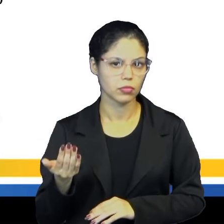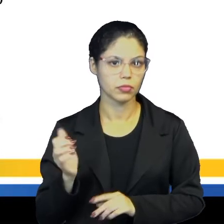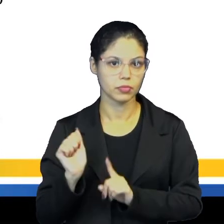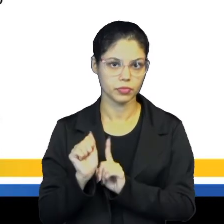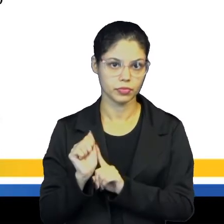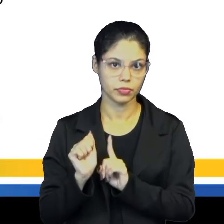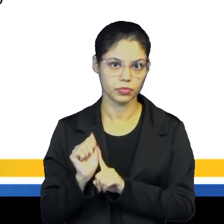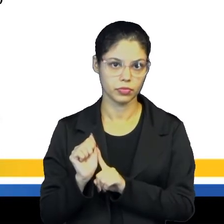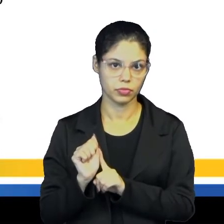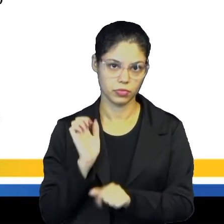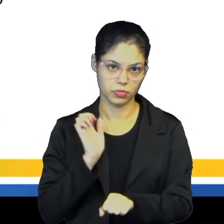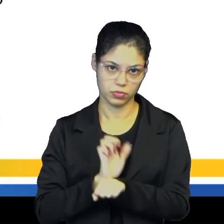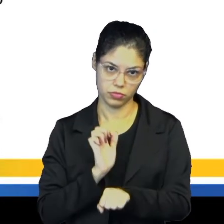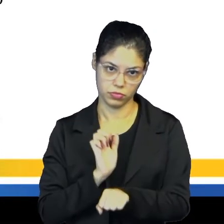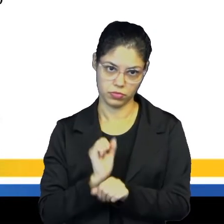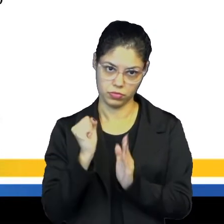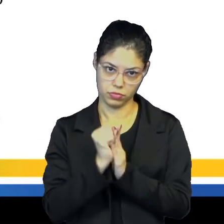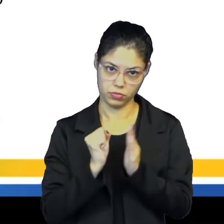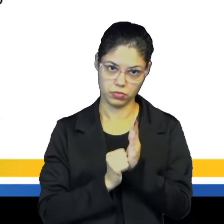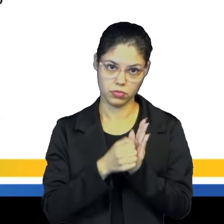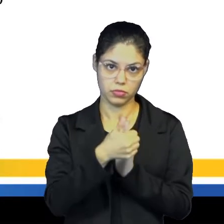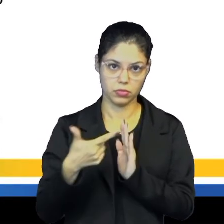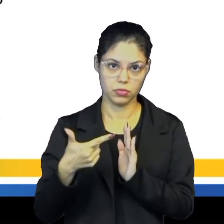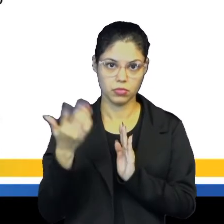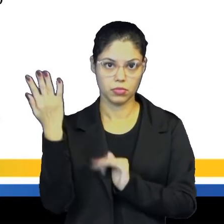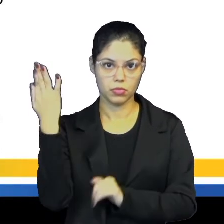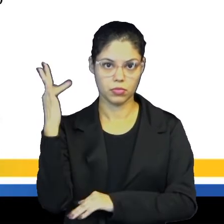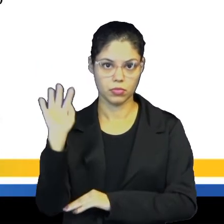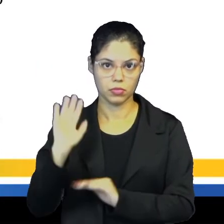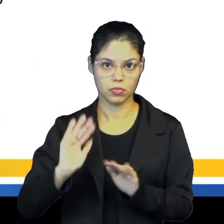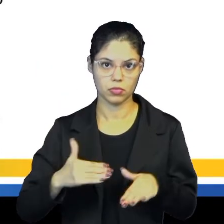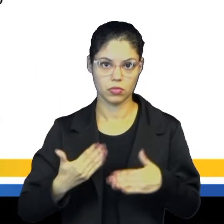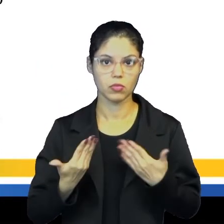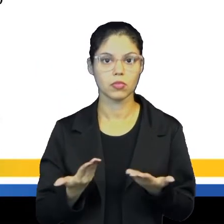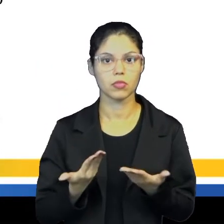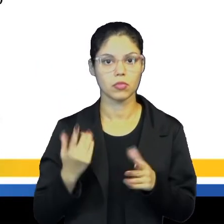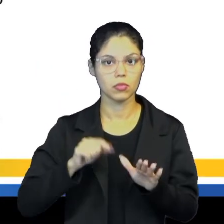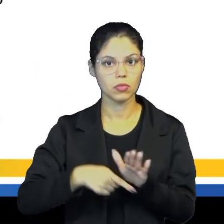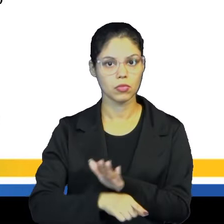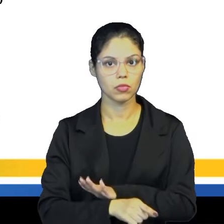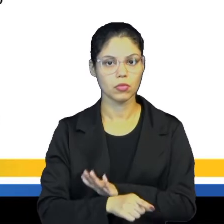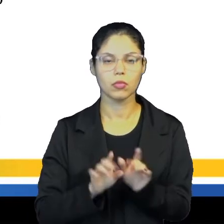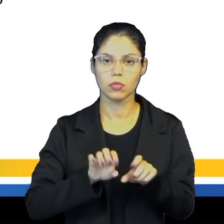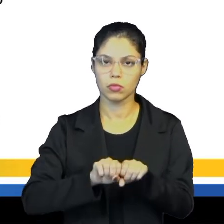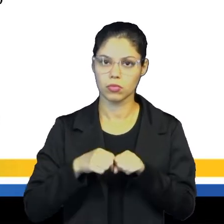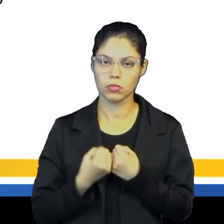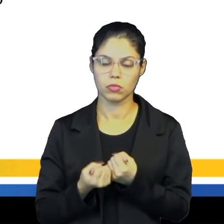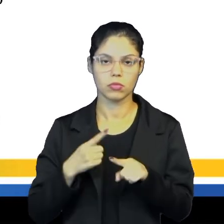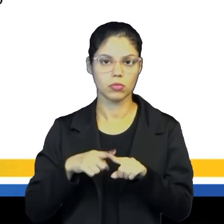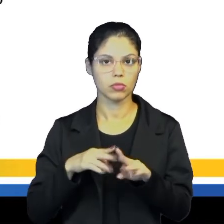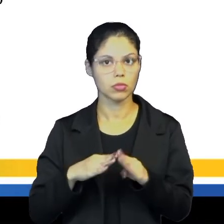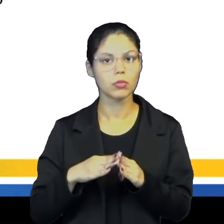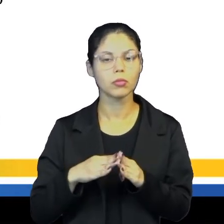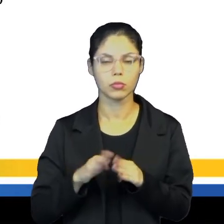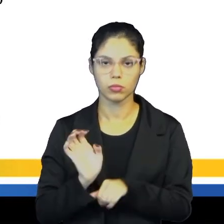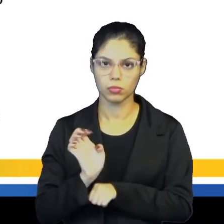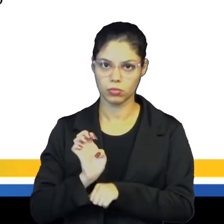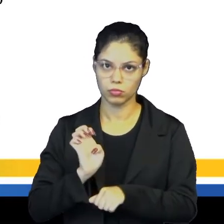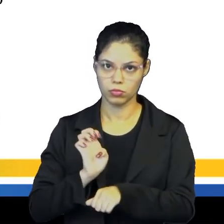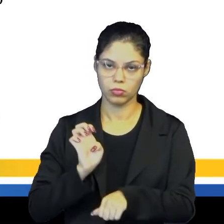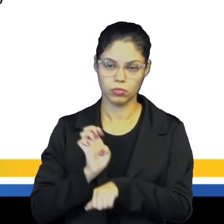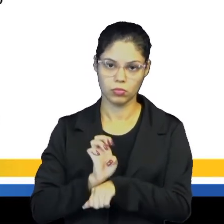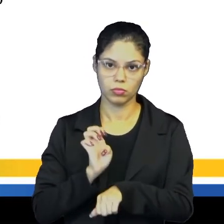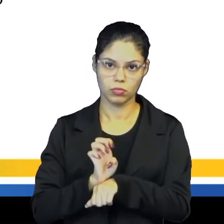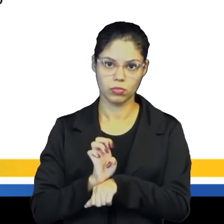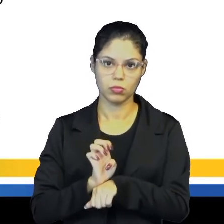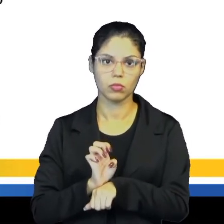Letra A, do século XII, na França, no qual ocorria uma profunda ruptura entre Igreja e Estado pelo